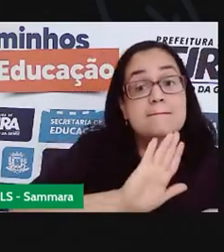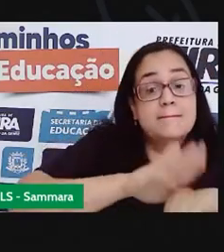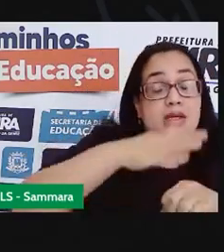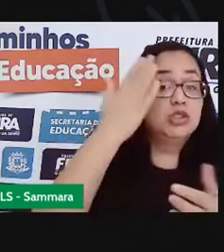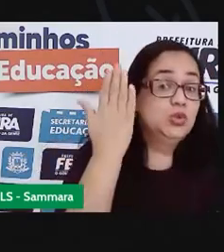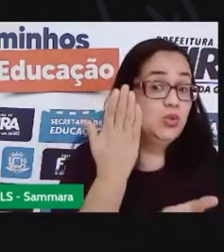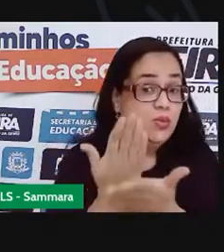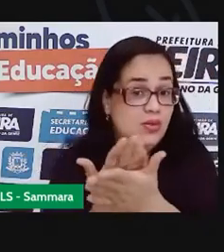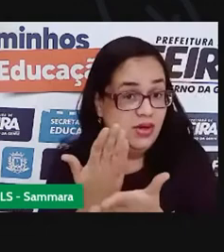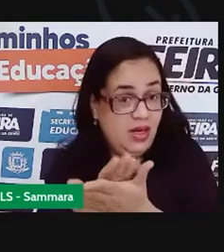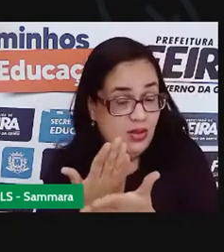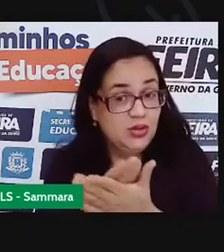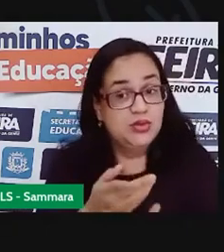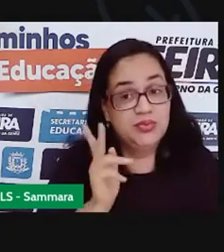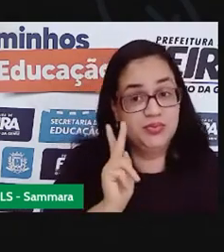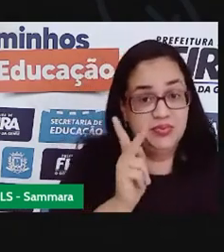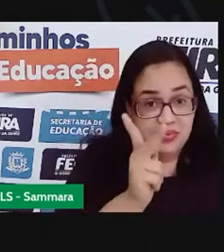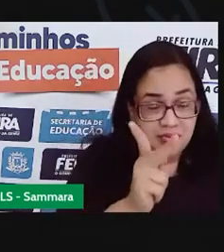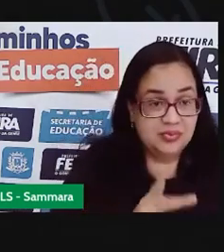uma aula. Vamos lá!